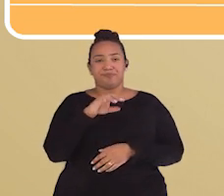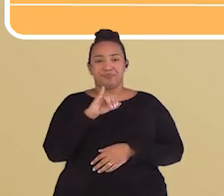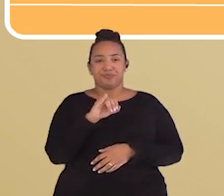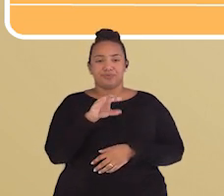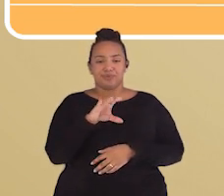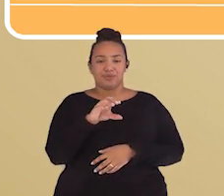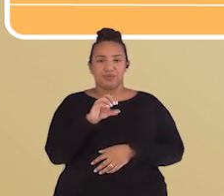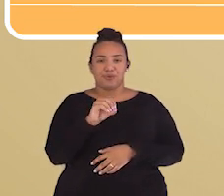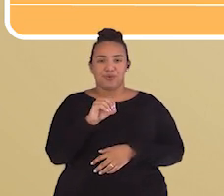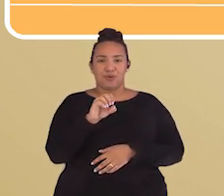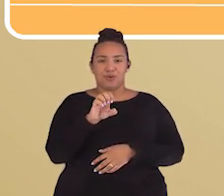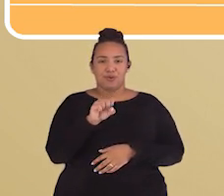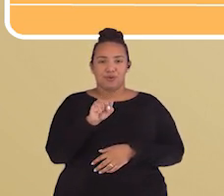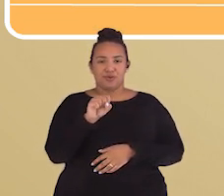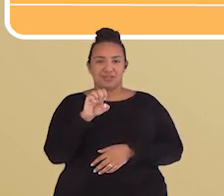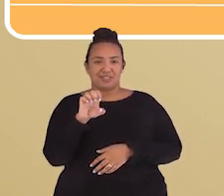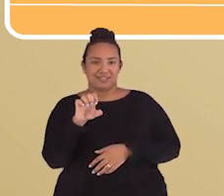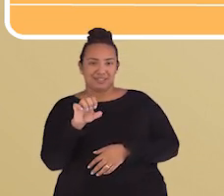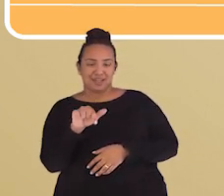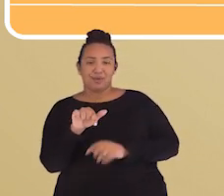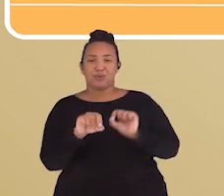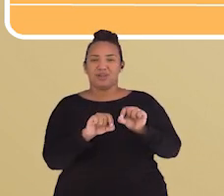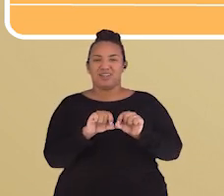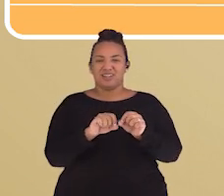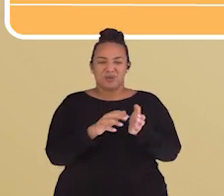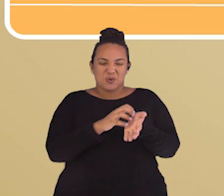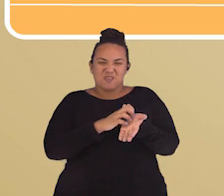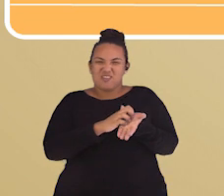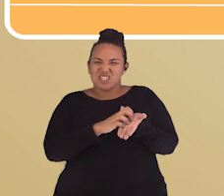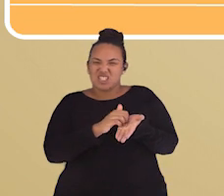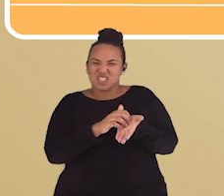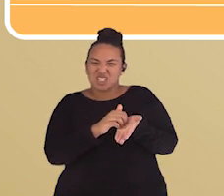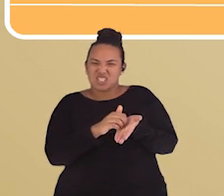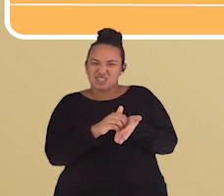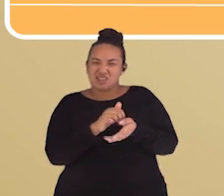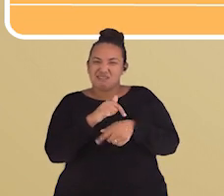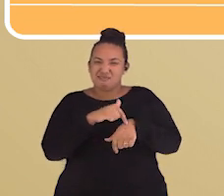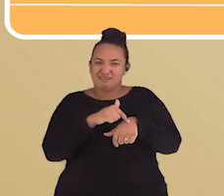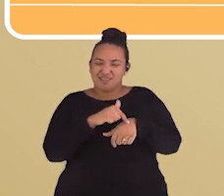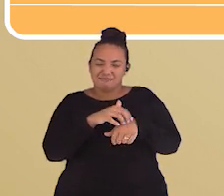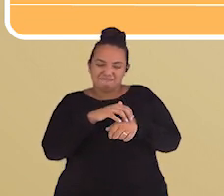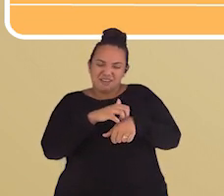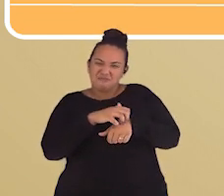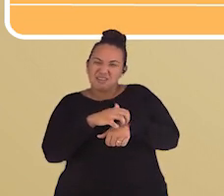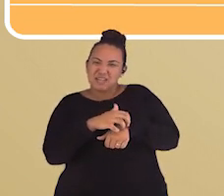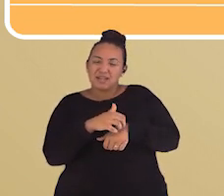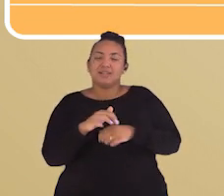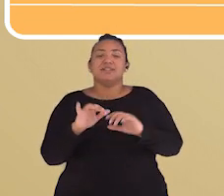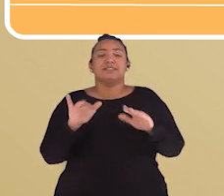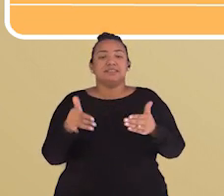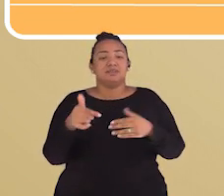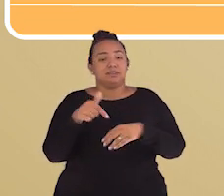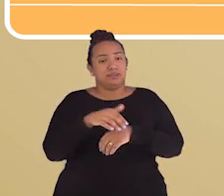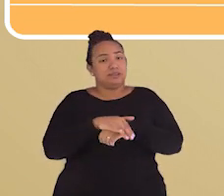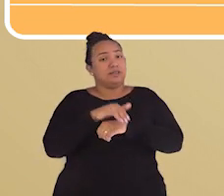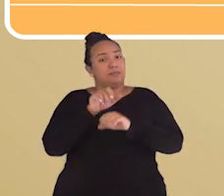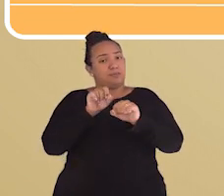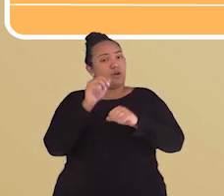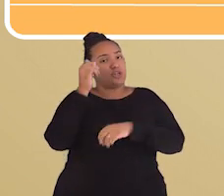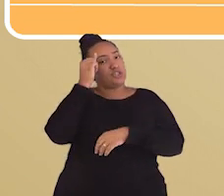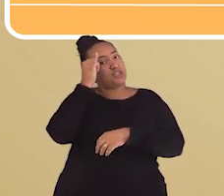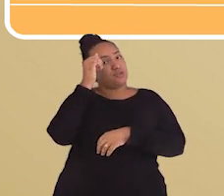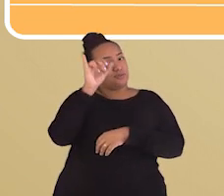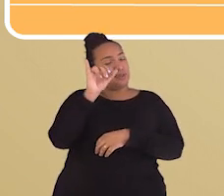micoses, que causam coceira, vermelhidão e descamação na pele. É um tipo de infecção que pode ser